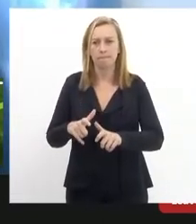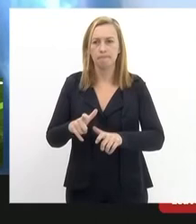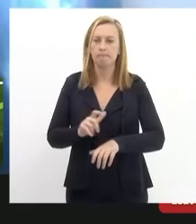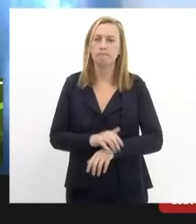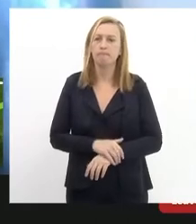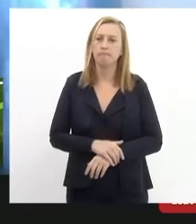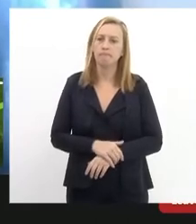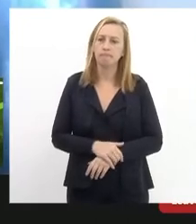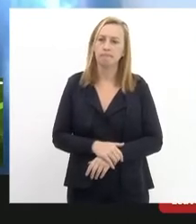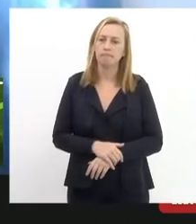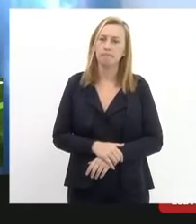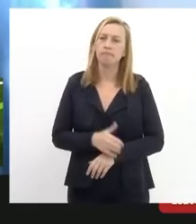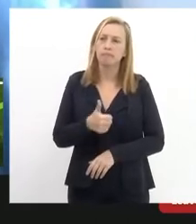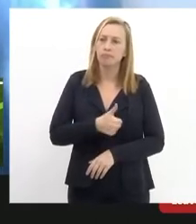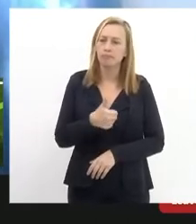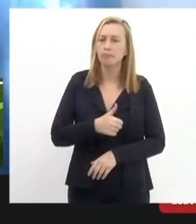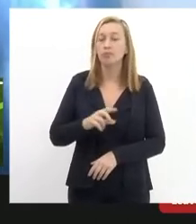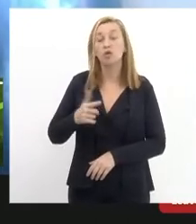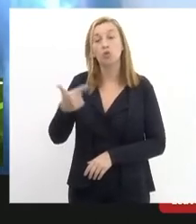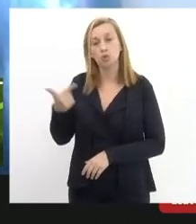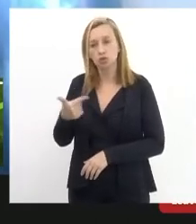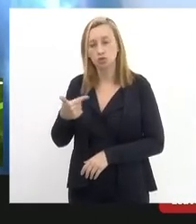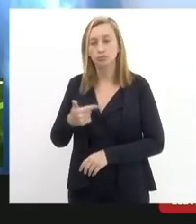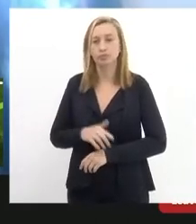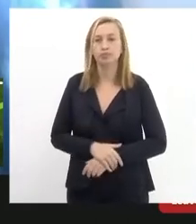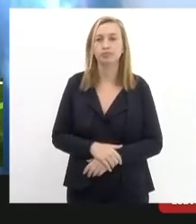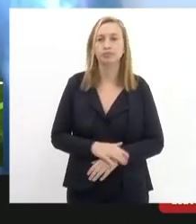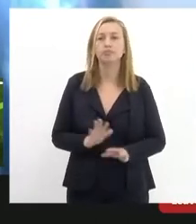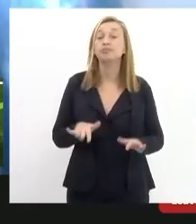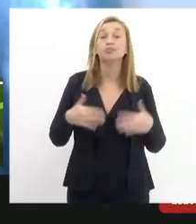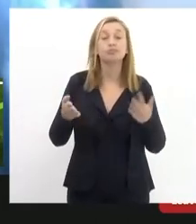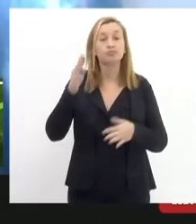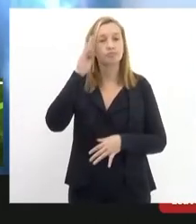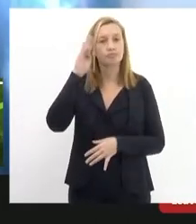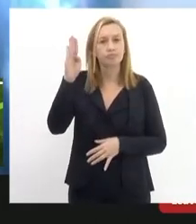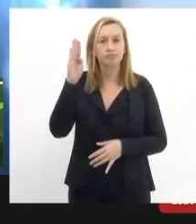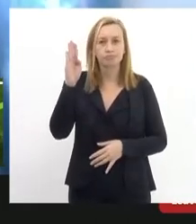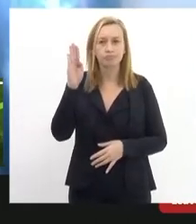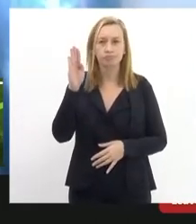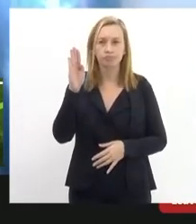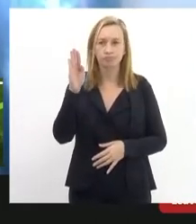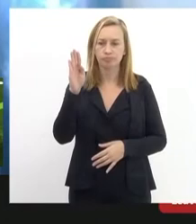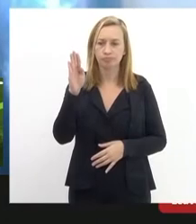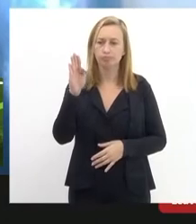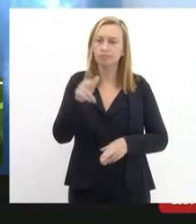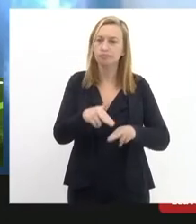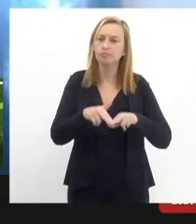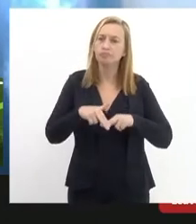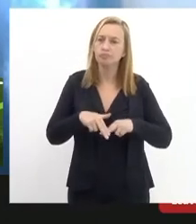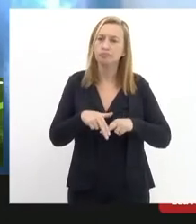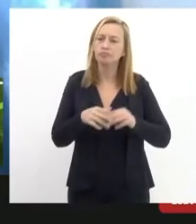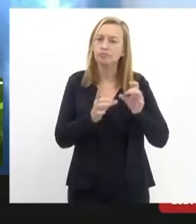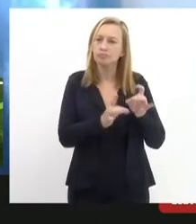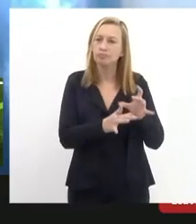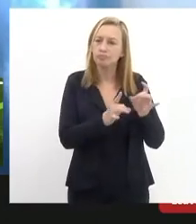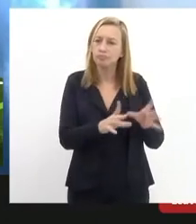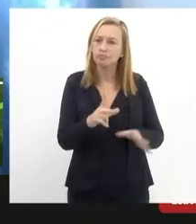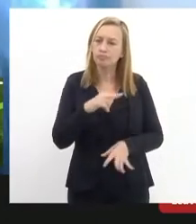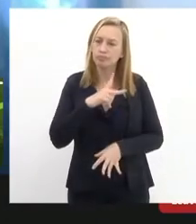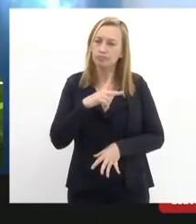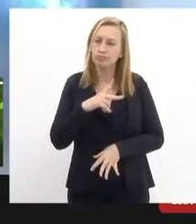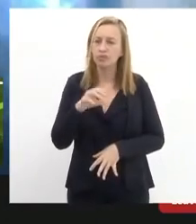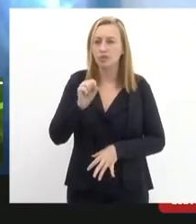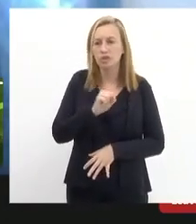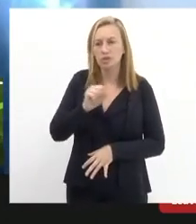Matos esse é o primeiro ponto e o segundo ponto qual é a principal justificativa da privatização o Saad